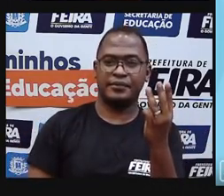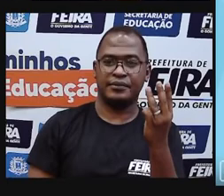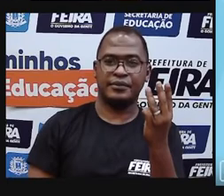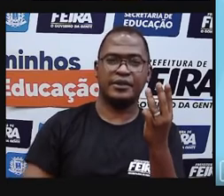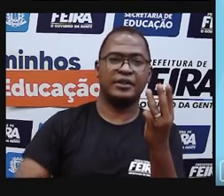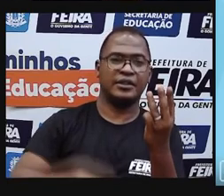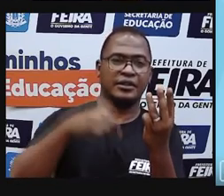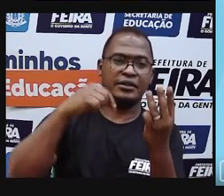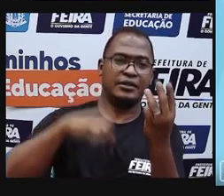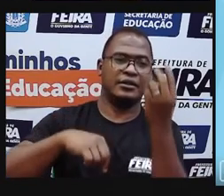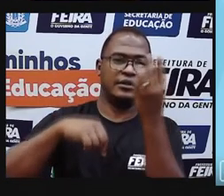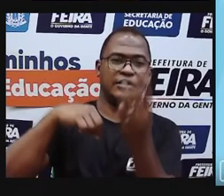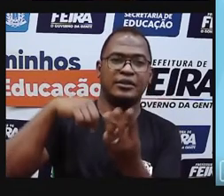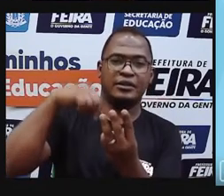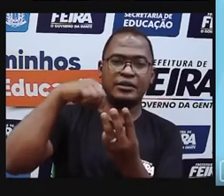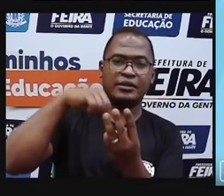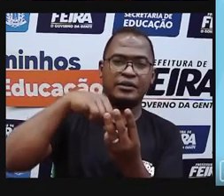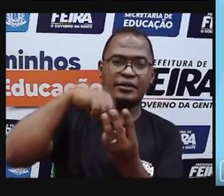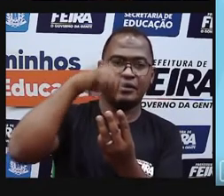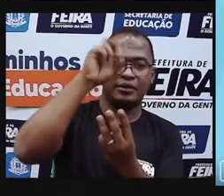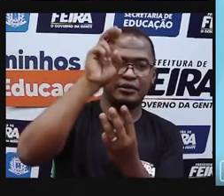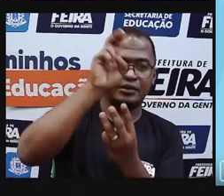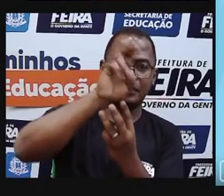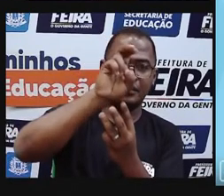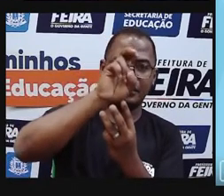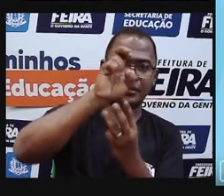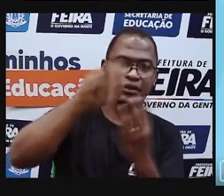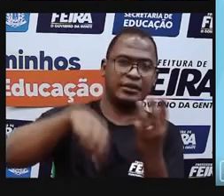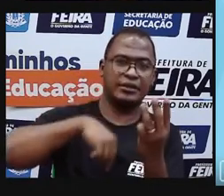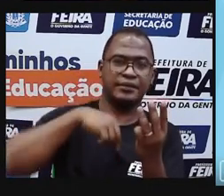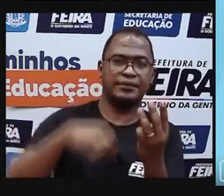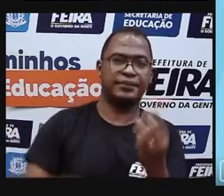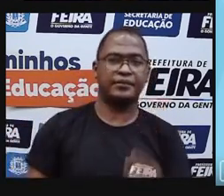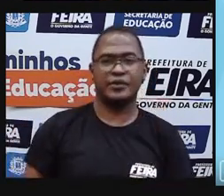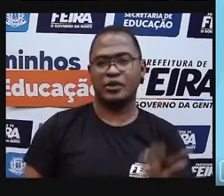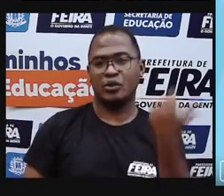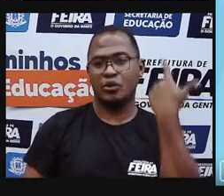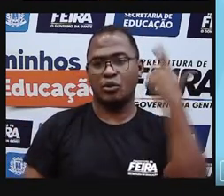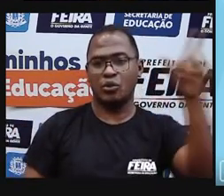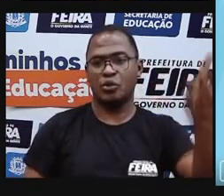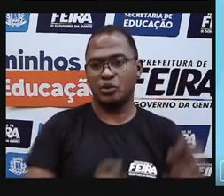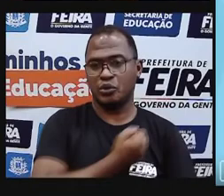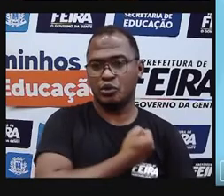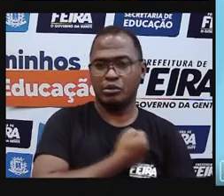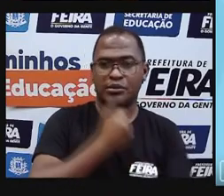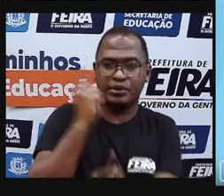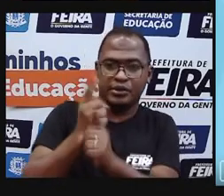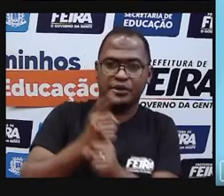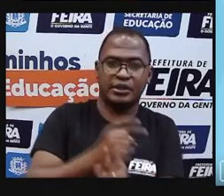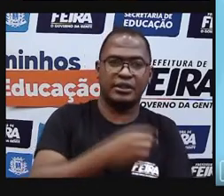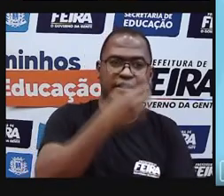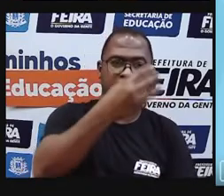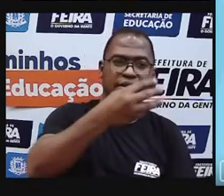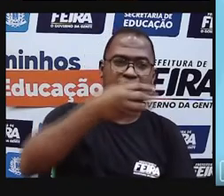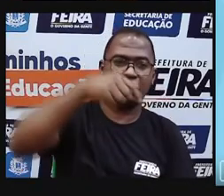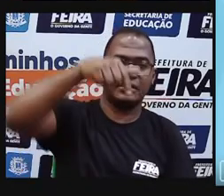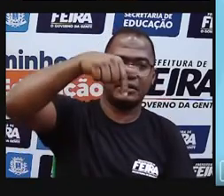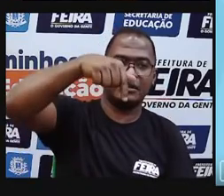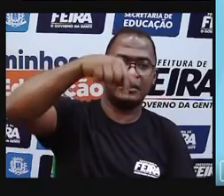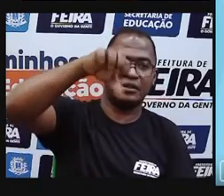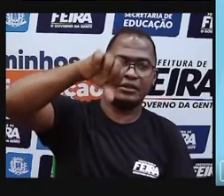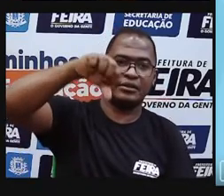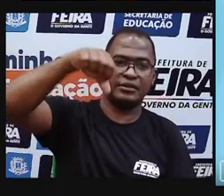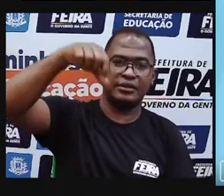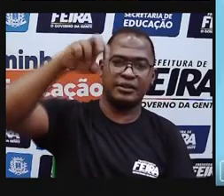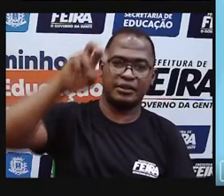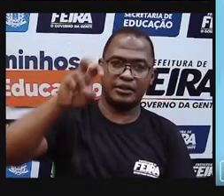Então, olha só, a gente tem que classificar esses números. Vamos lá? Ao dez. Três mil setecentos e